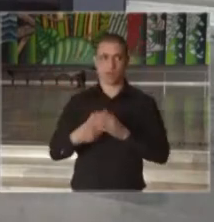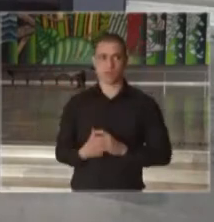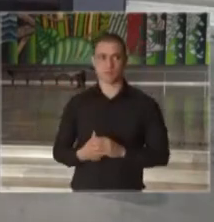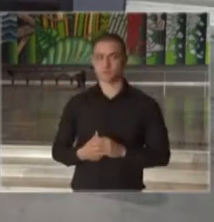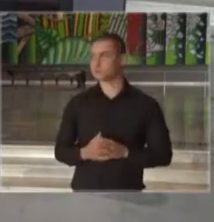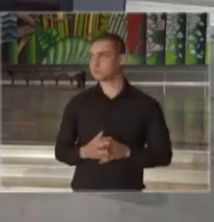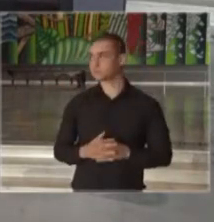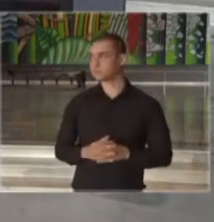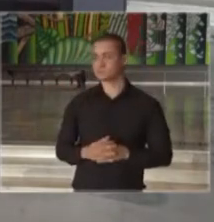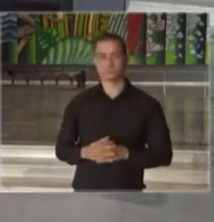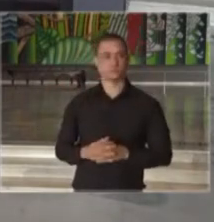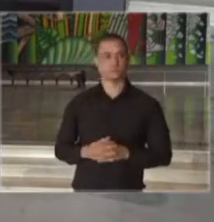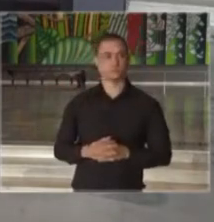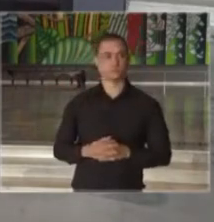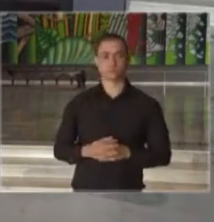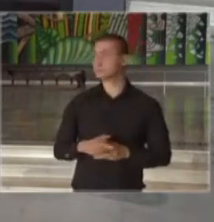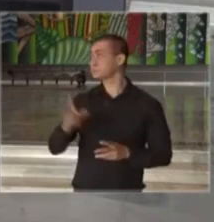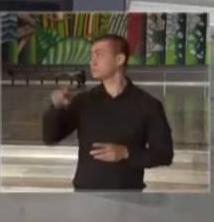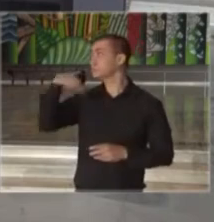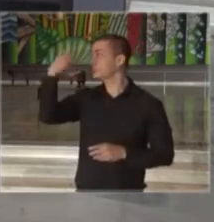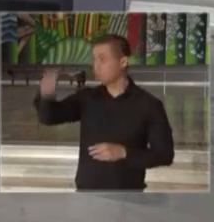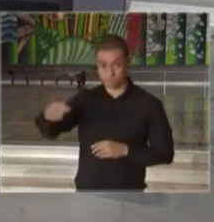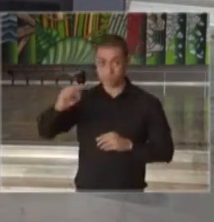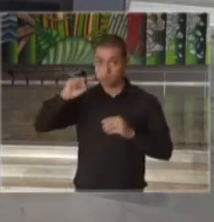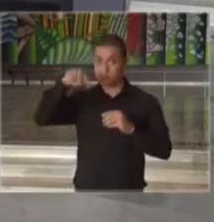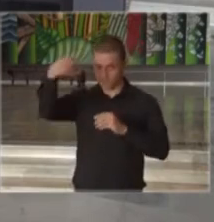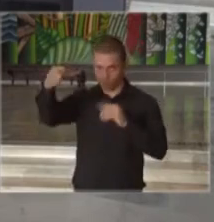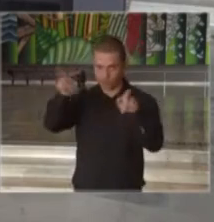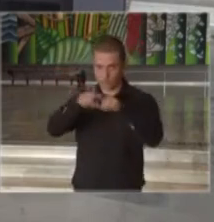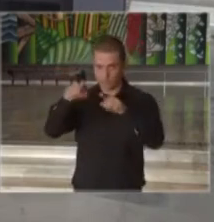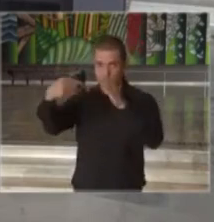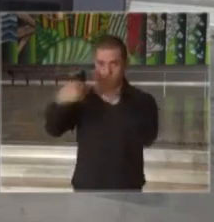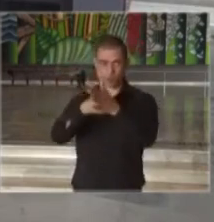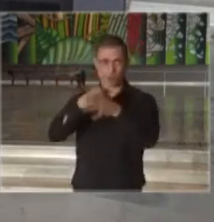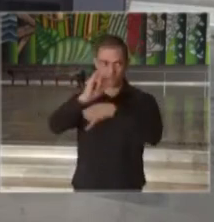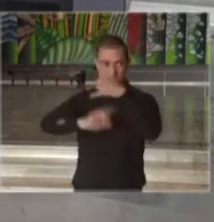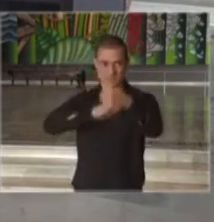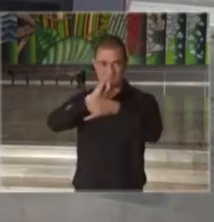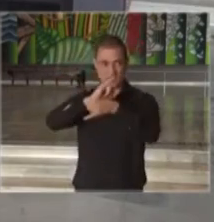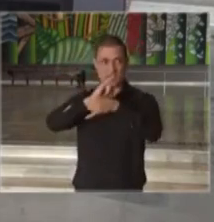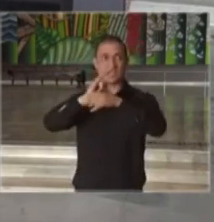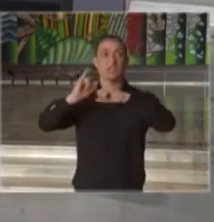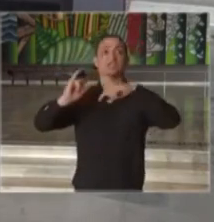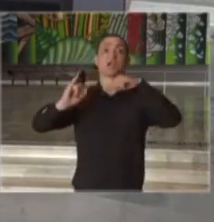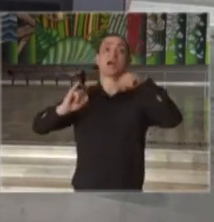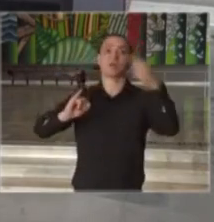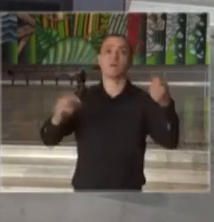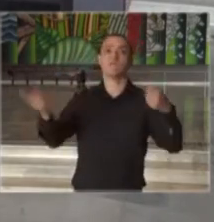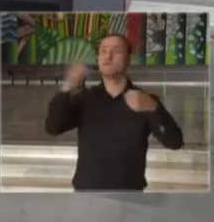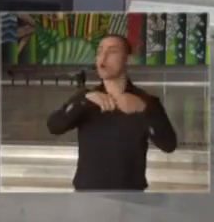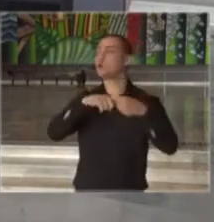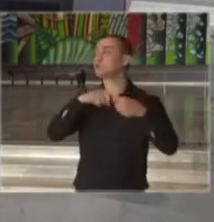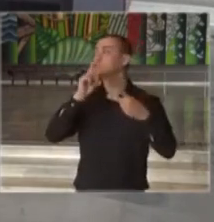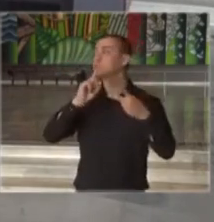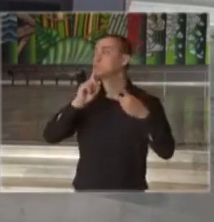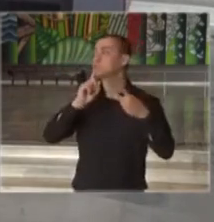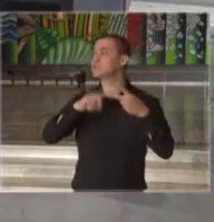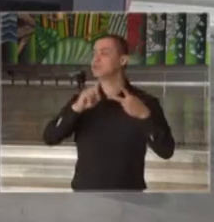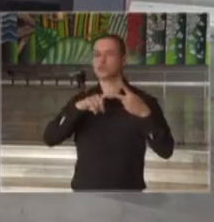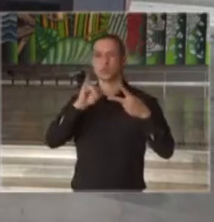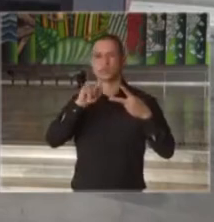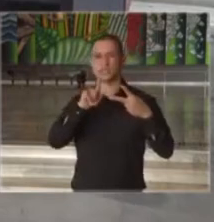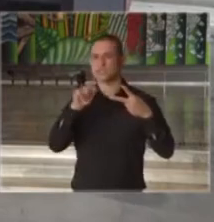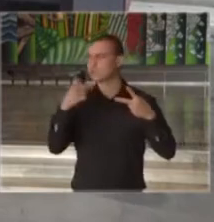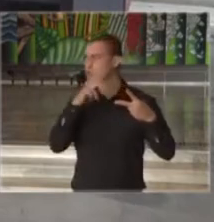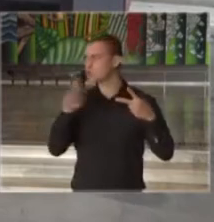pergunta. Na sequência vamos para perguntas online e depois voltamos com o IG. Eu tenho aqui o nome